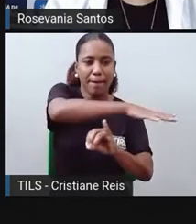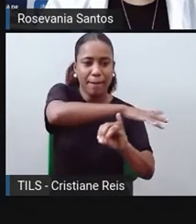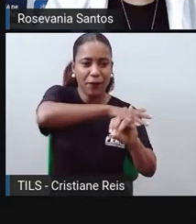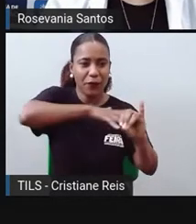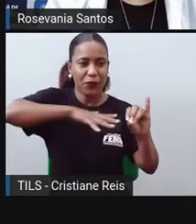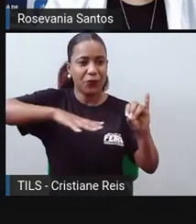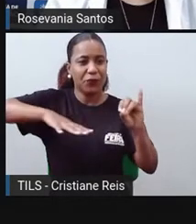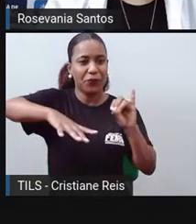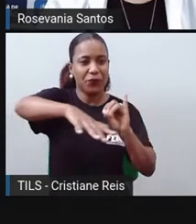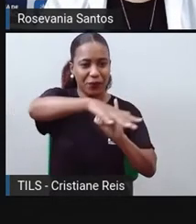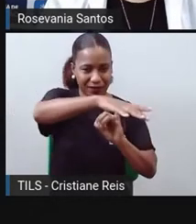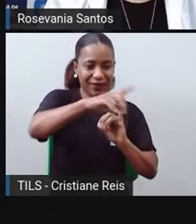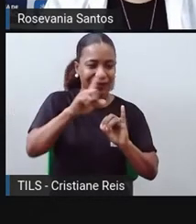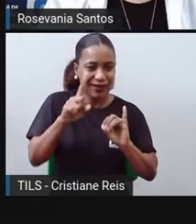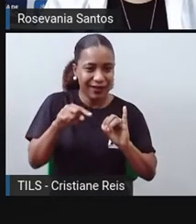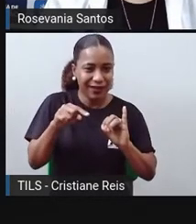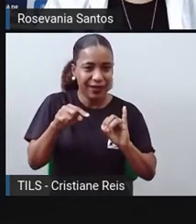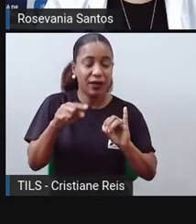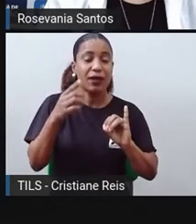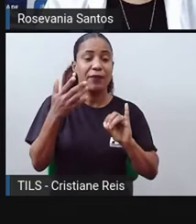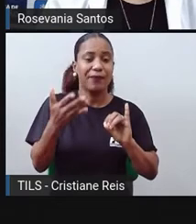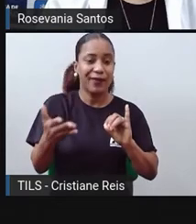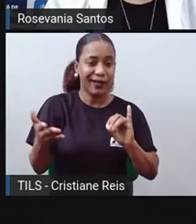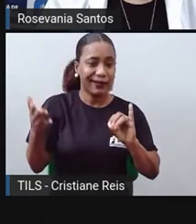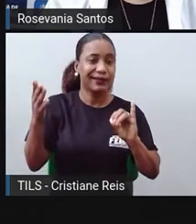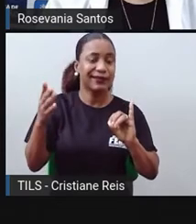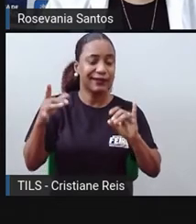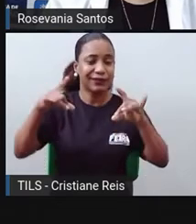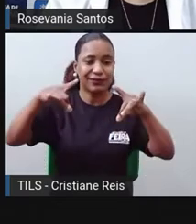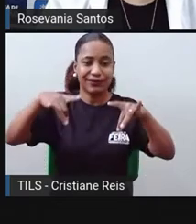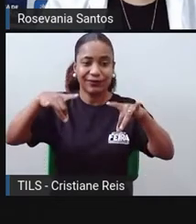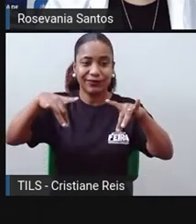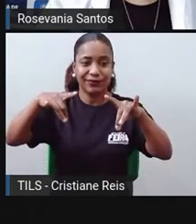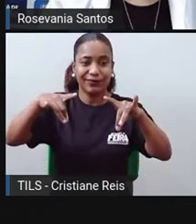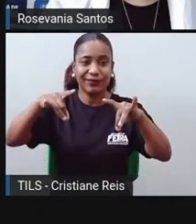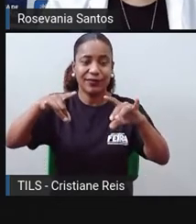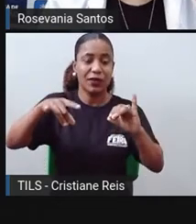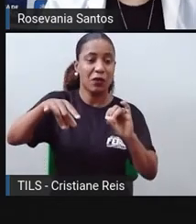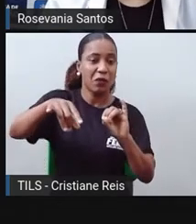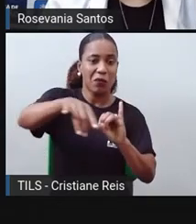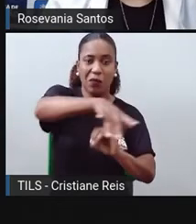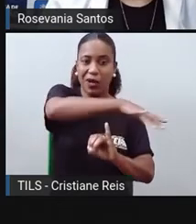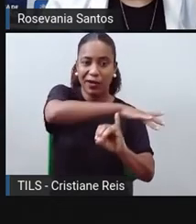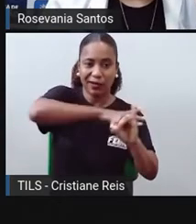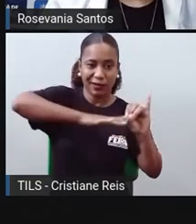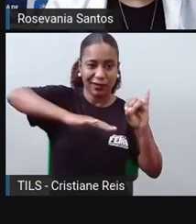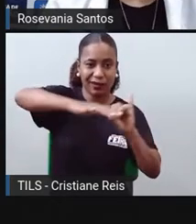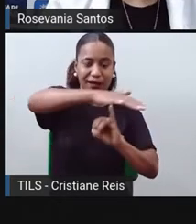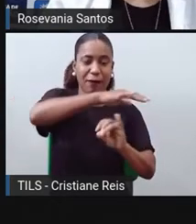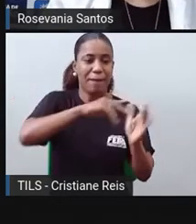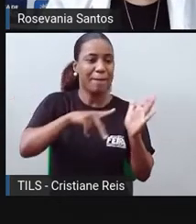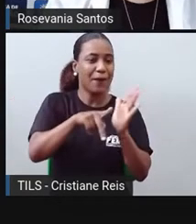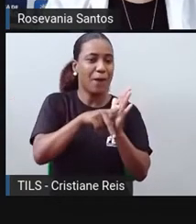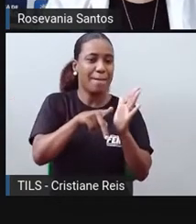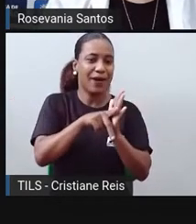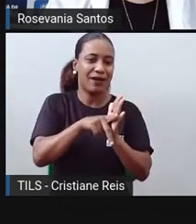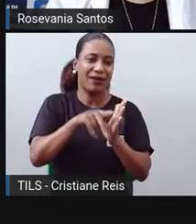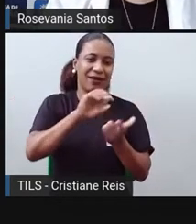grande extensão, ela é considerada, no caso, uma ilha continental. Bora entender assim, né?